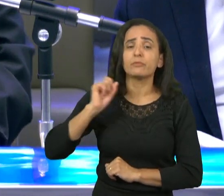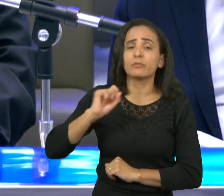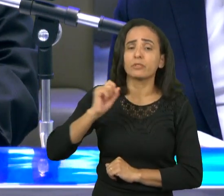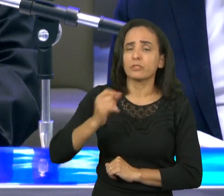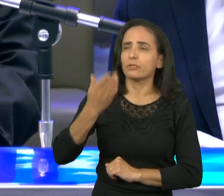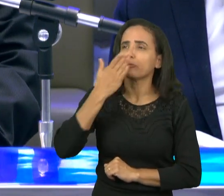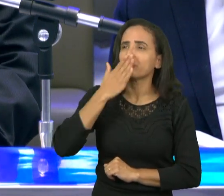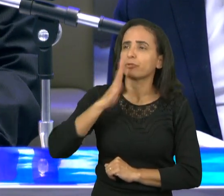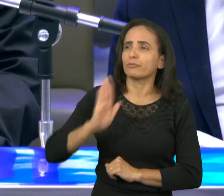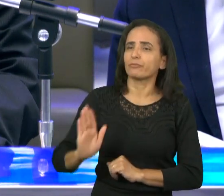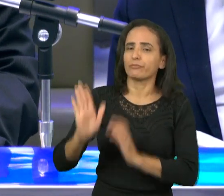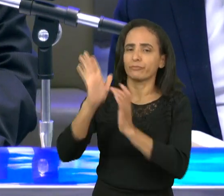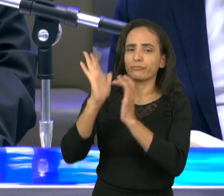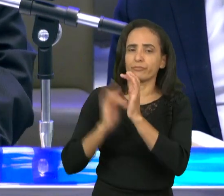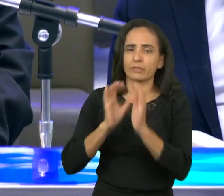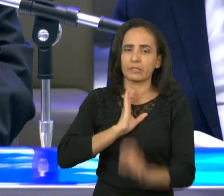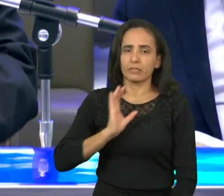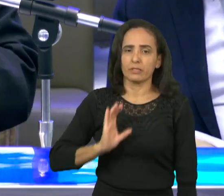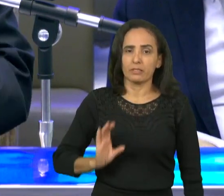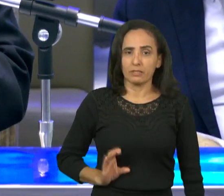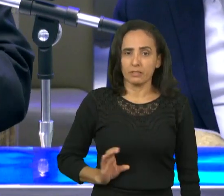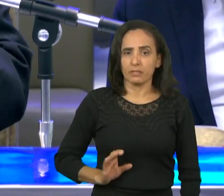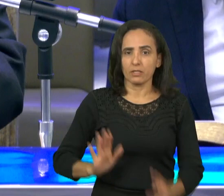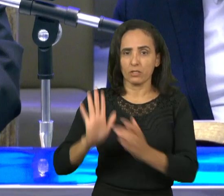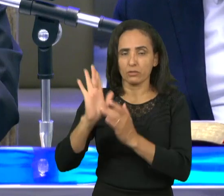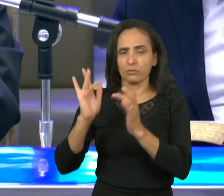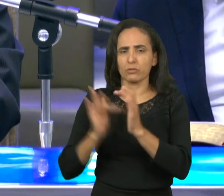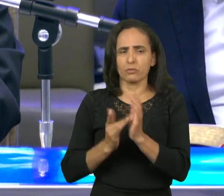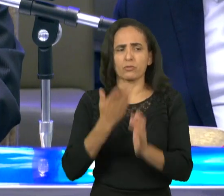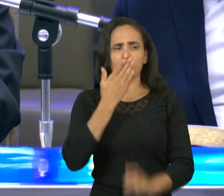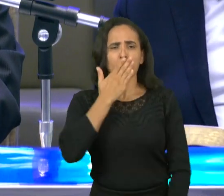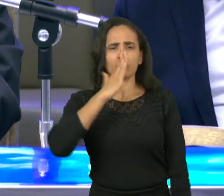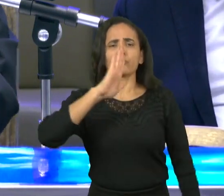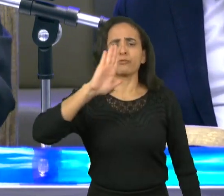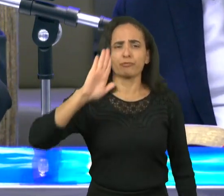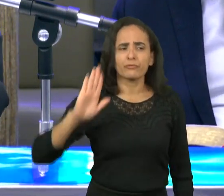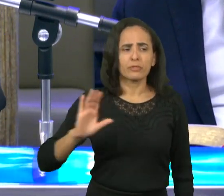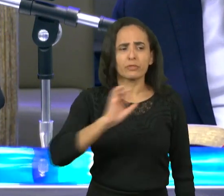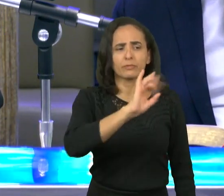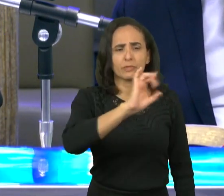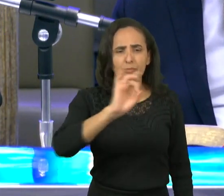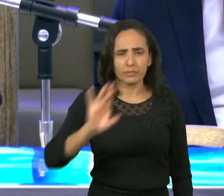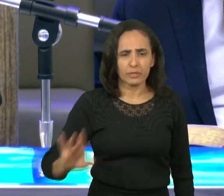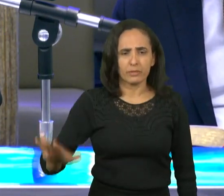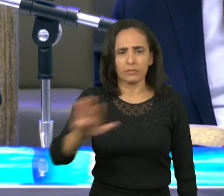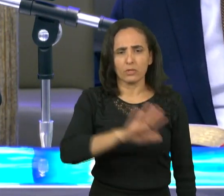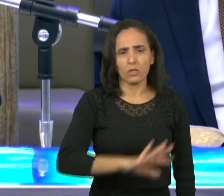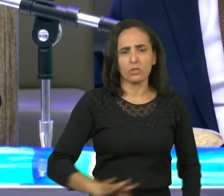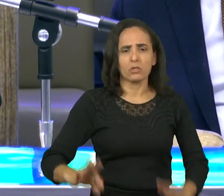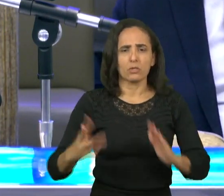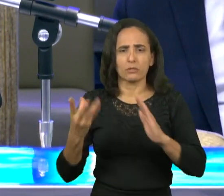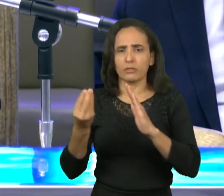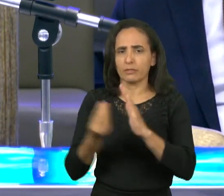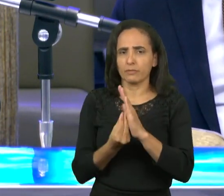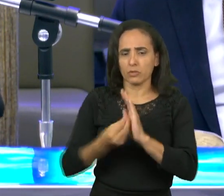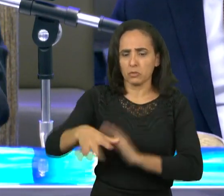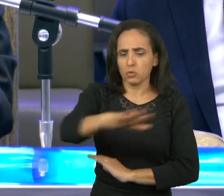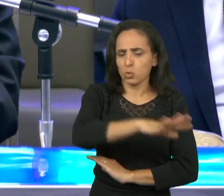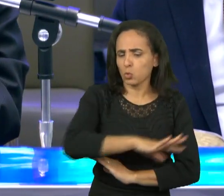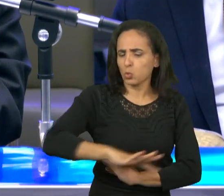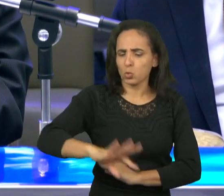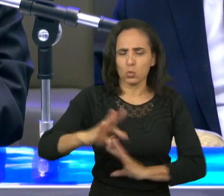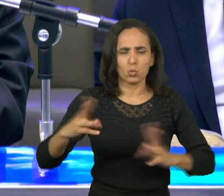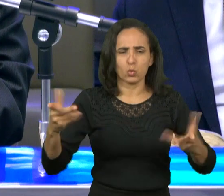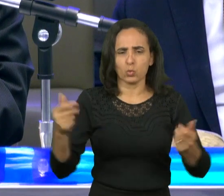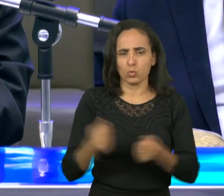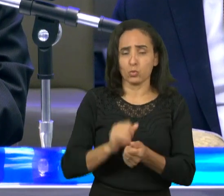Cristo, é a promessa que o Senhor fez a igreja de Filadélfia. Amém? A igreja que o